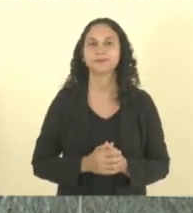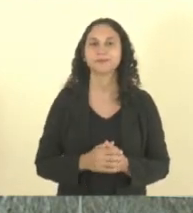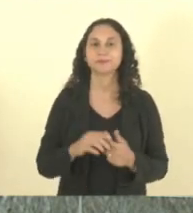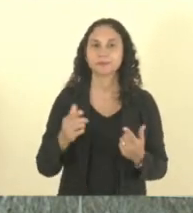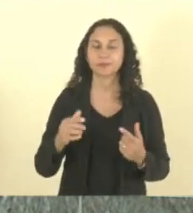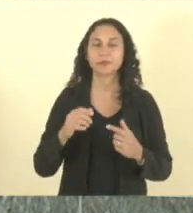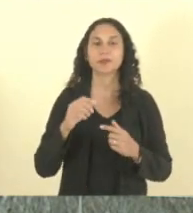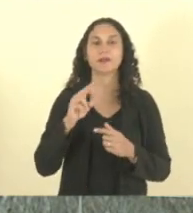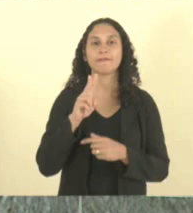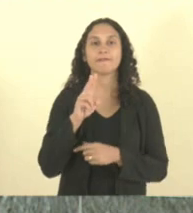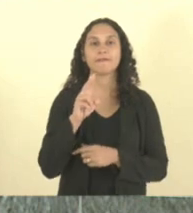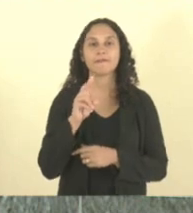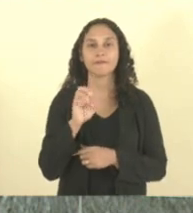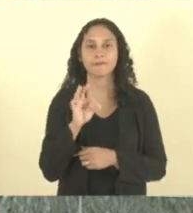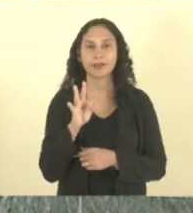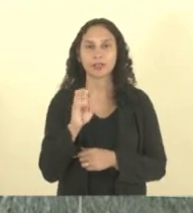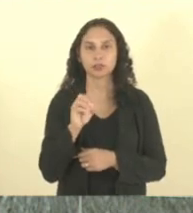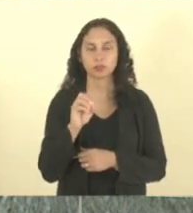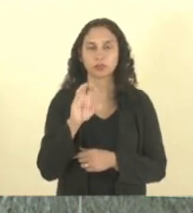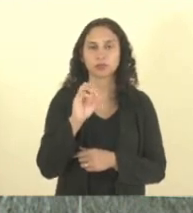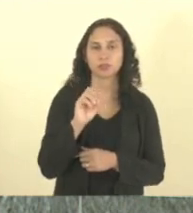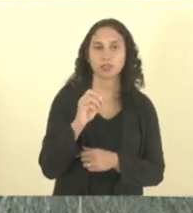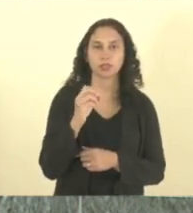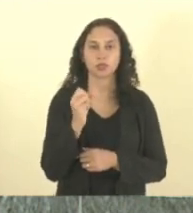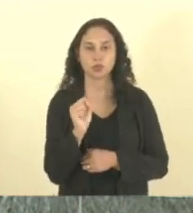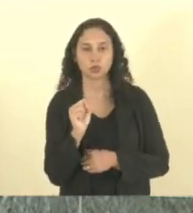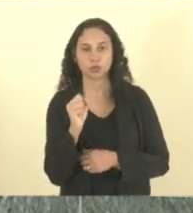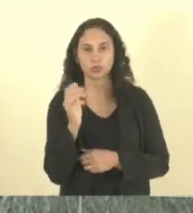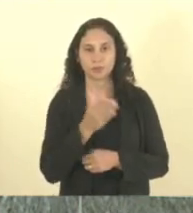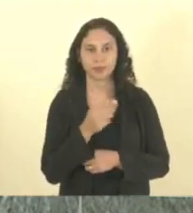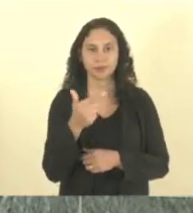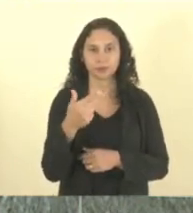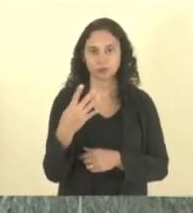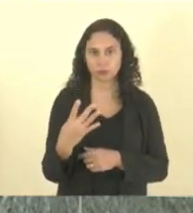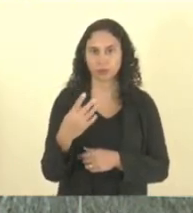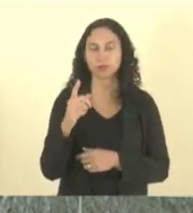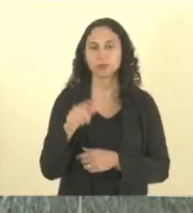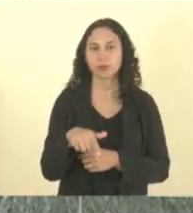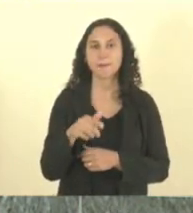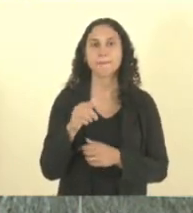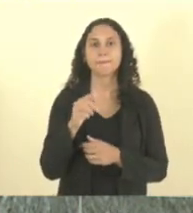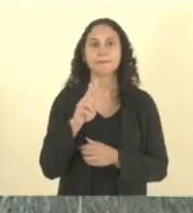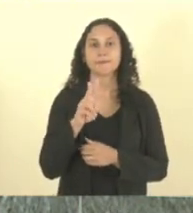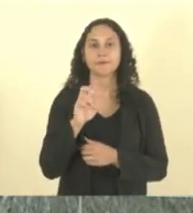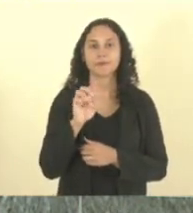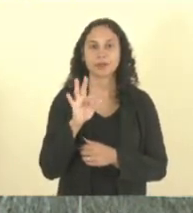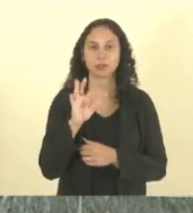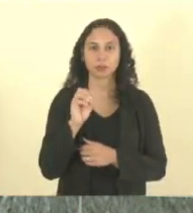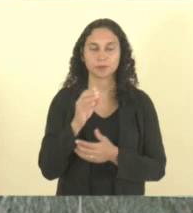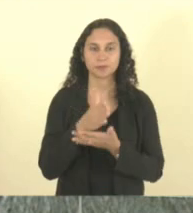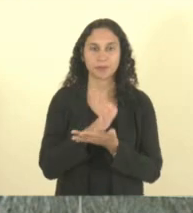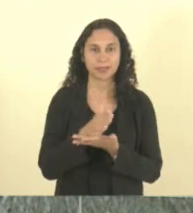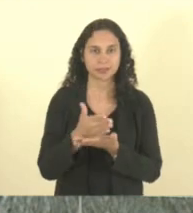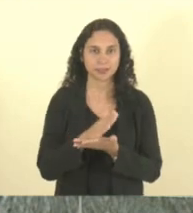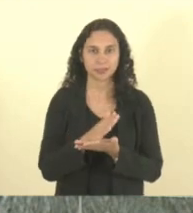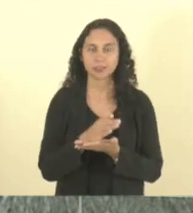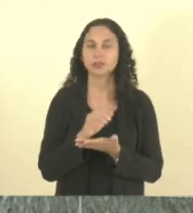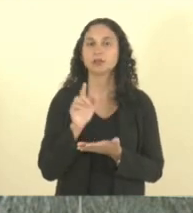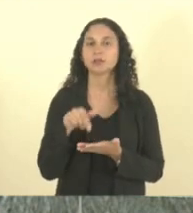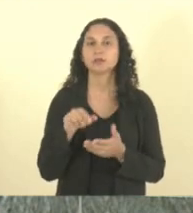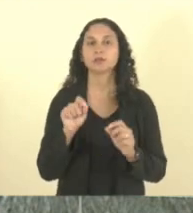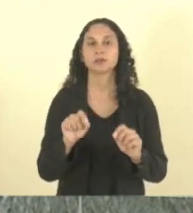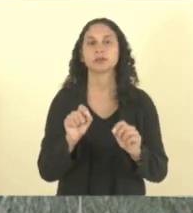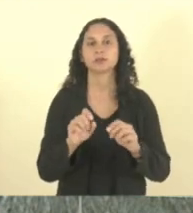é uma mensagem de veto 0824, do Governador do Estado, mensagem de veto parcial ao TOF de Lei 4624, que